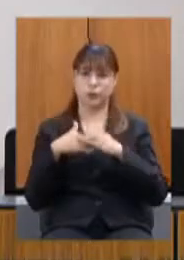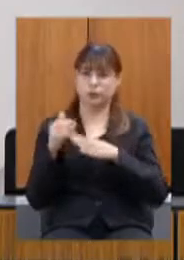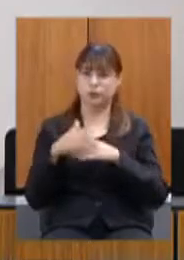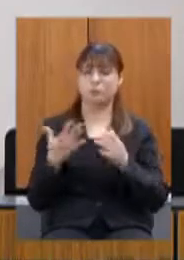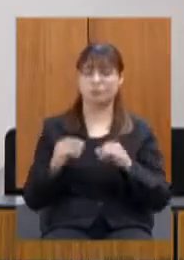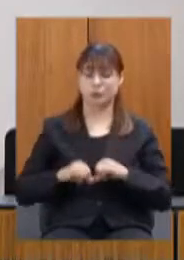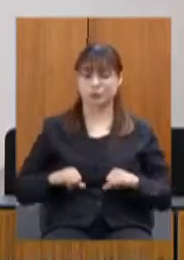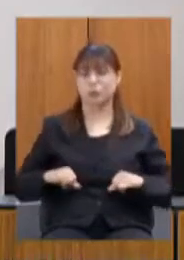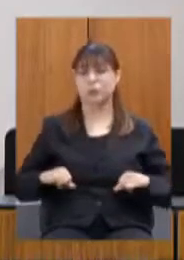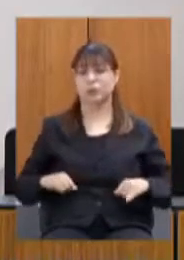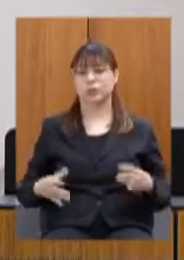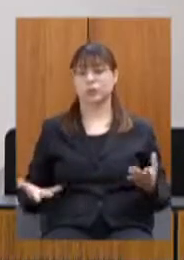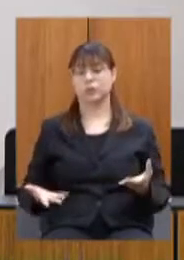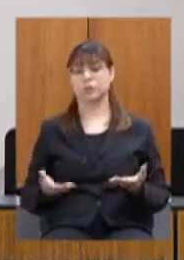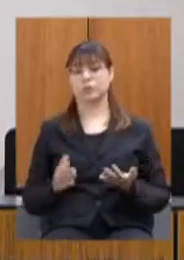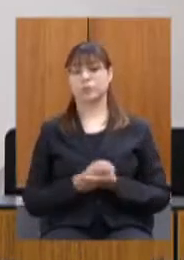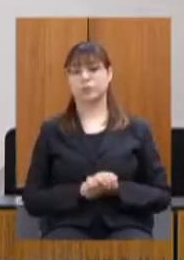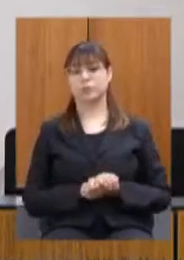que dispõe